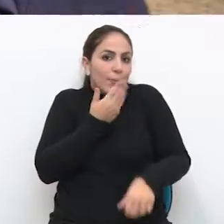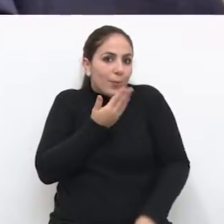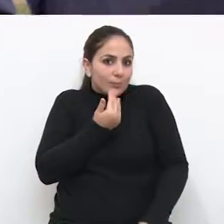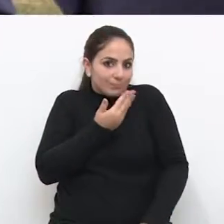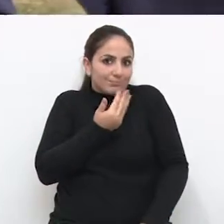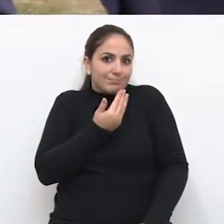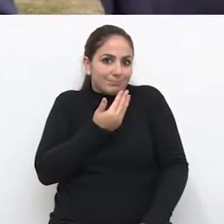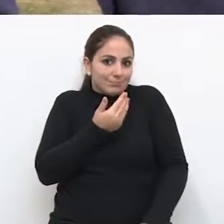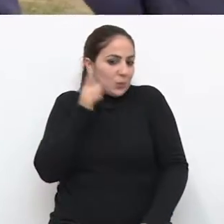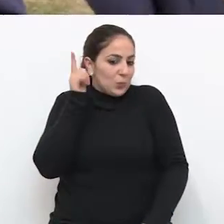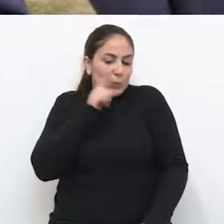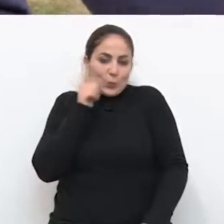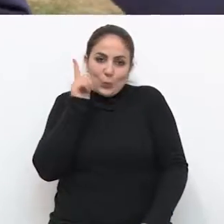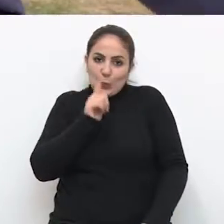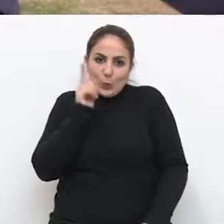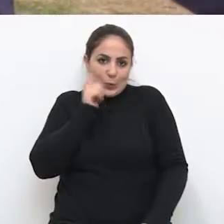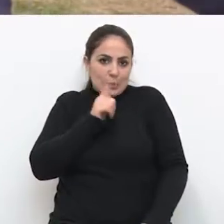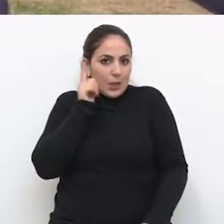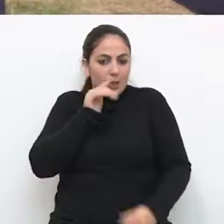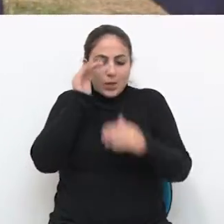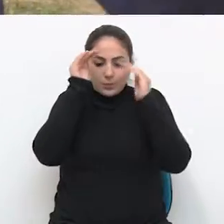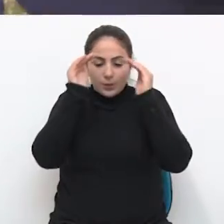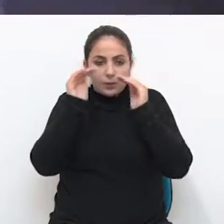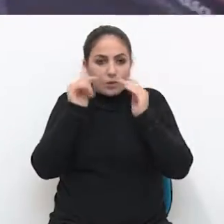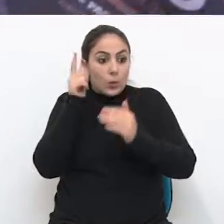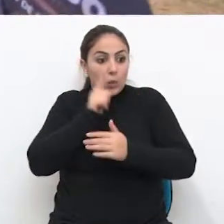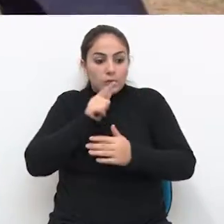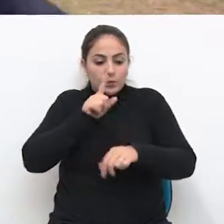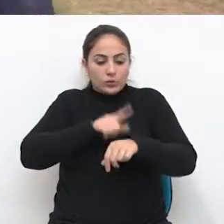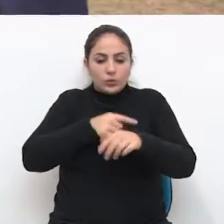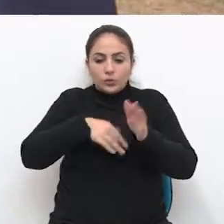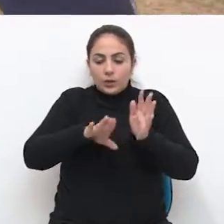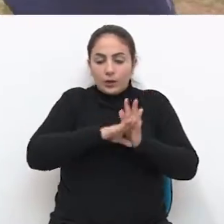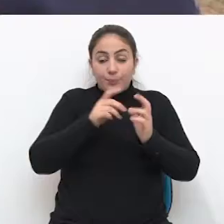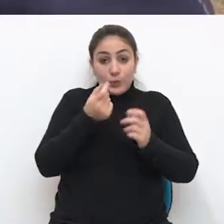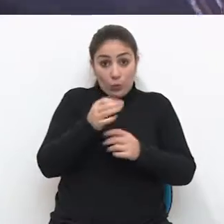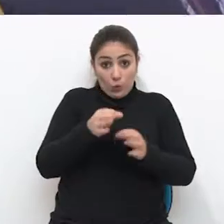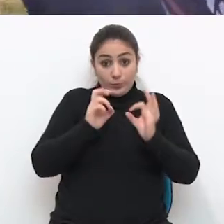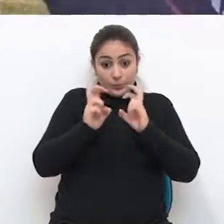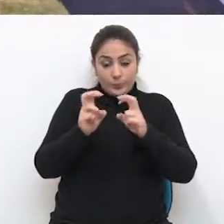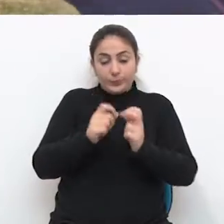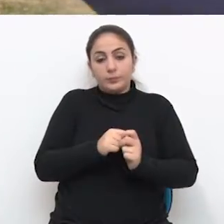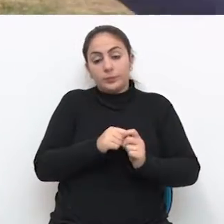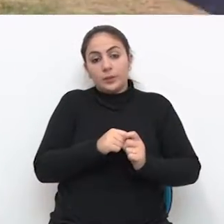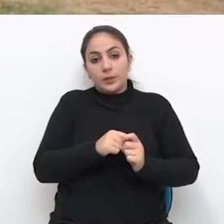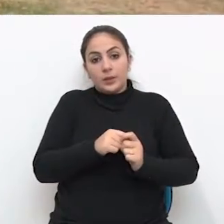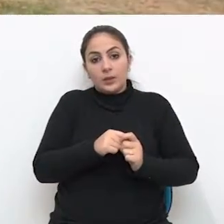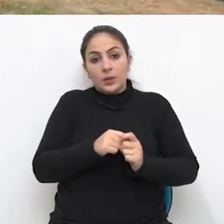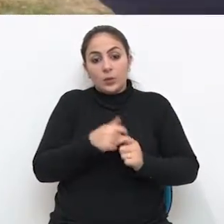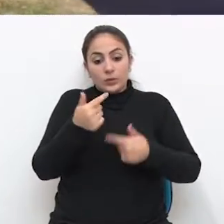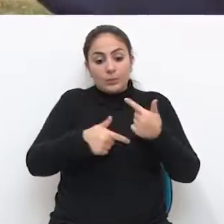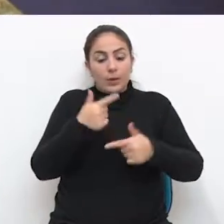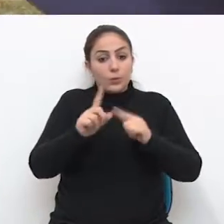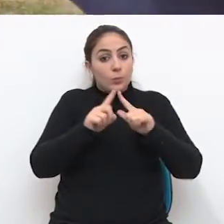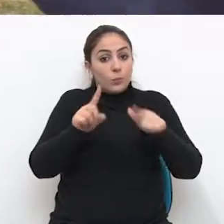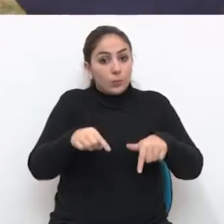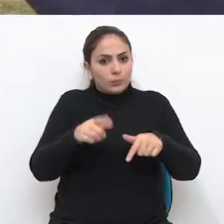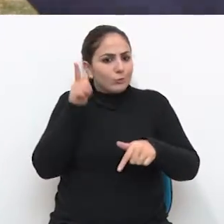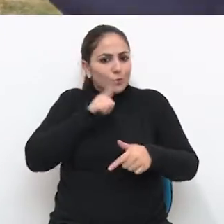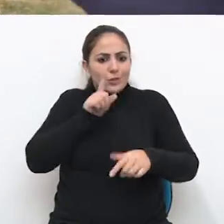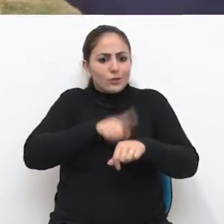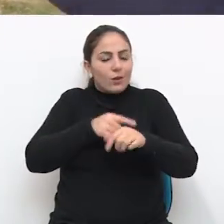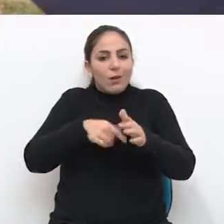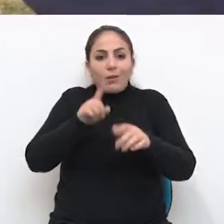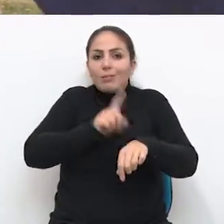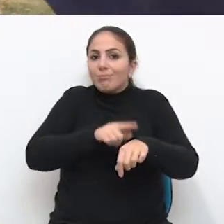de almoço. Então o professor hoje não consegue cumprir isso, ele não consegue chegar usando o vale-transporte. O serviço público municipal, ele não consegue